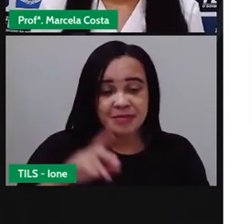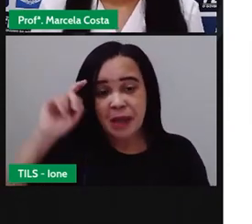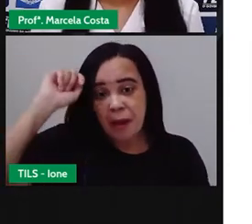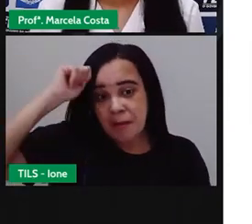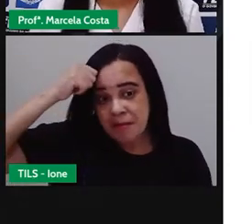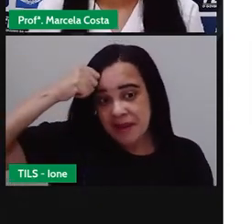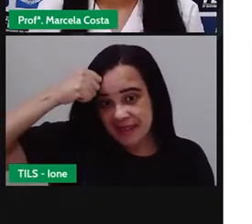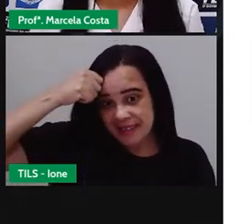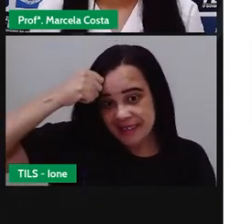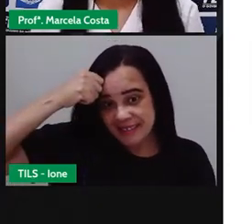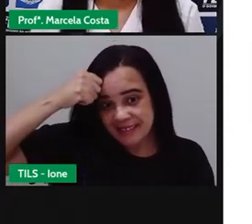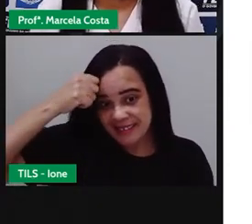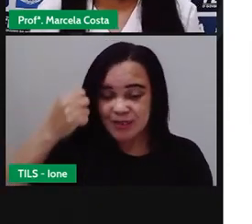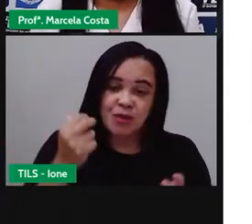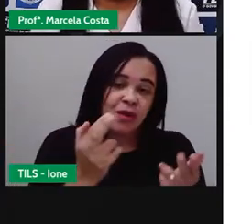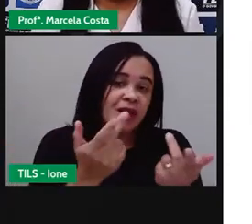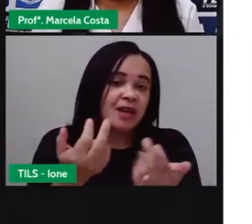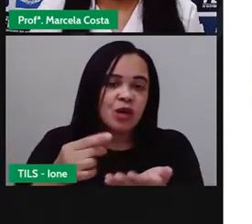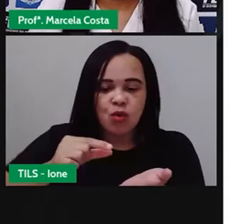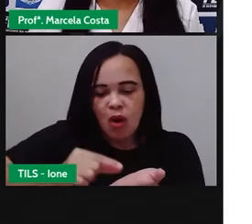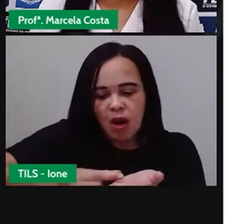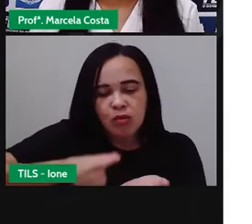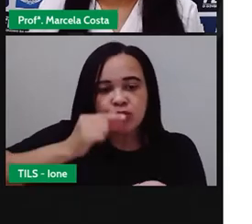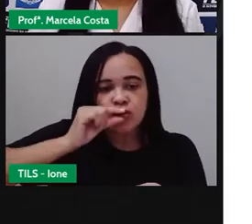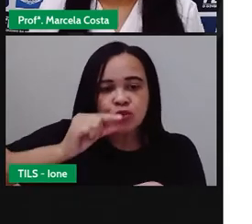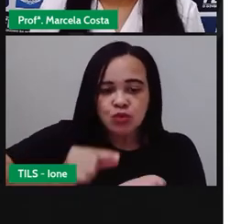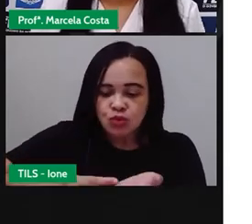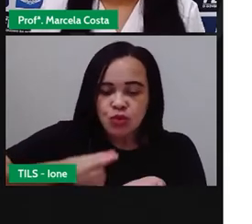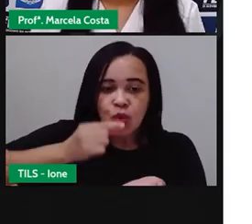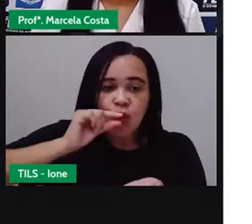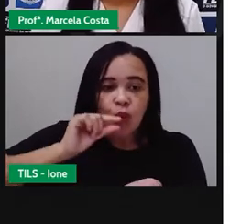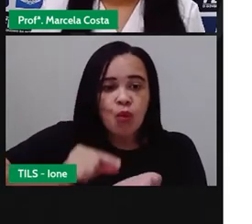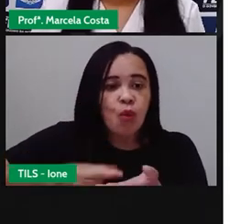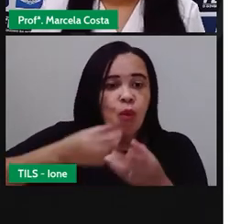pretos, como azeitonas pretas brilhantes.